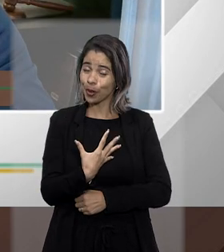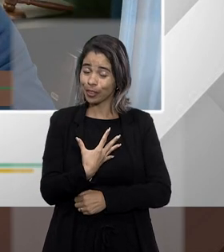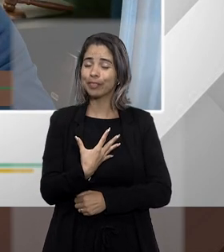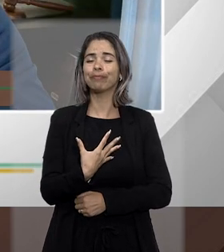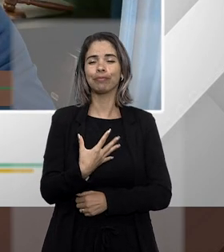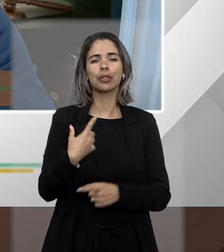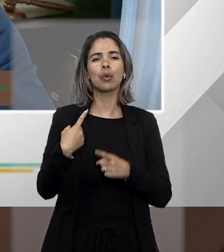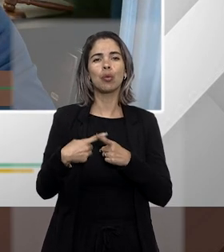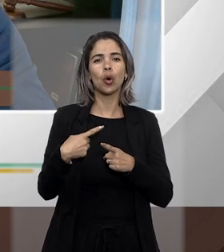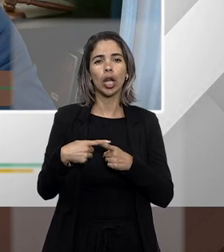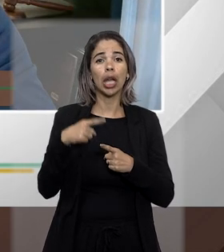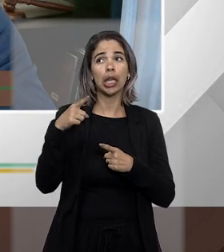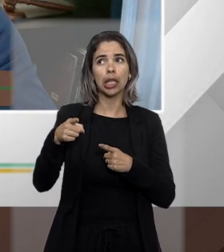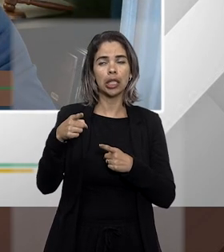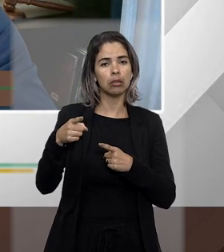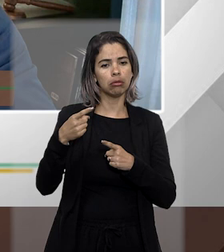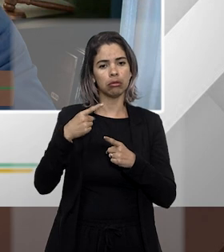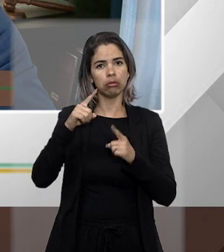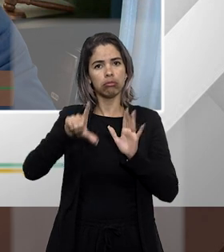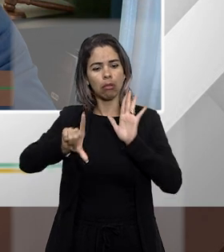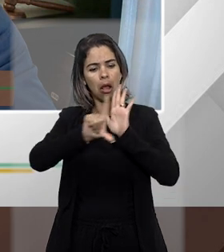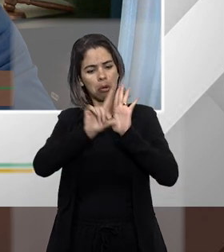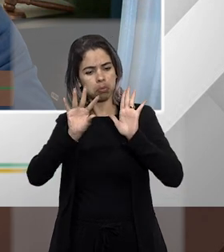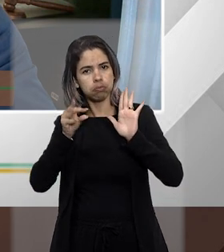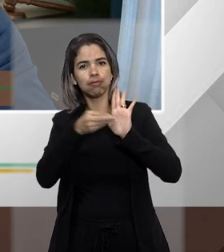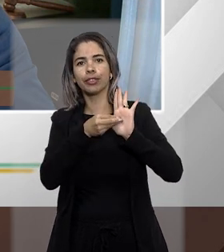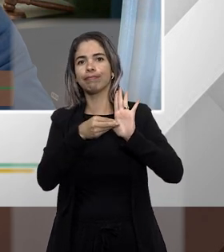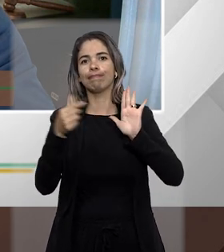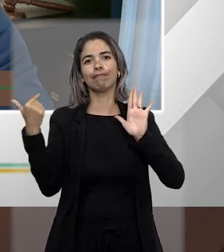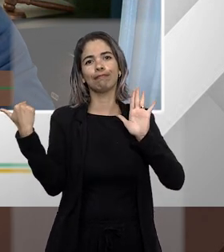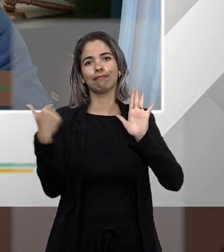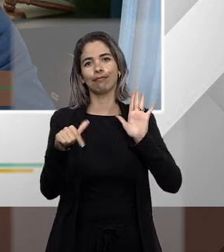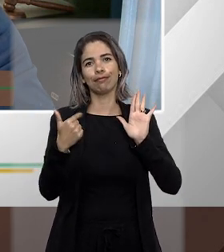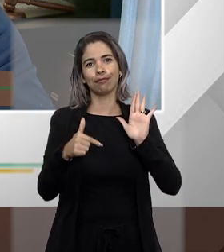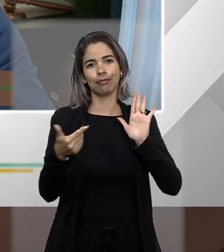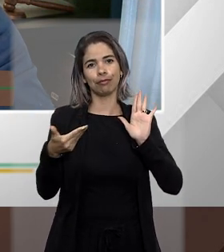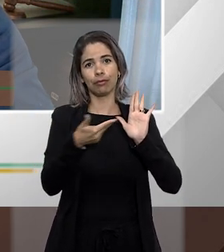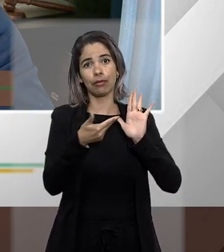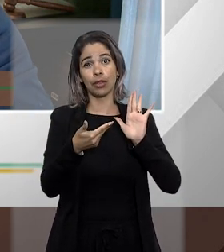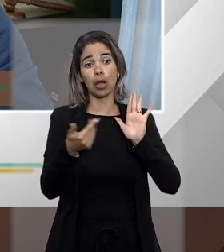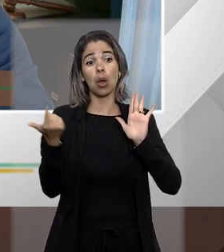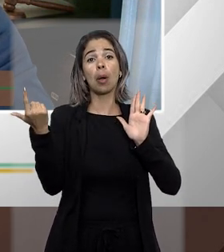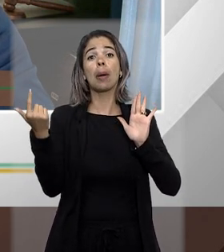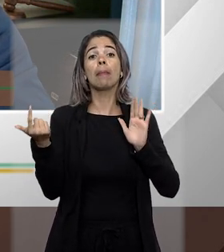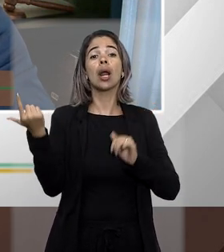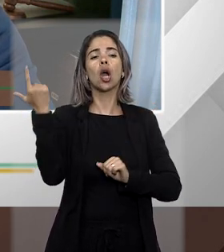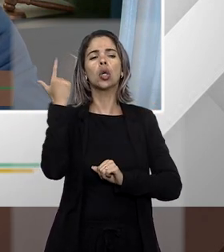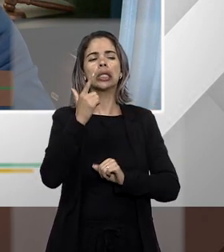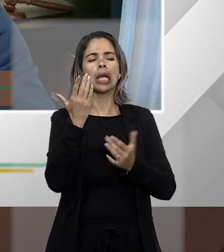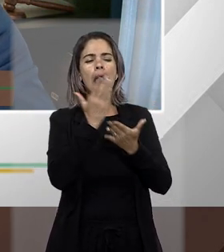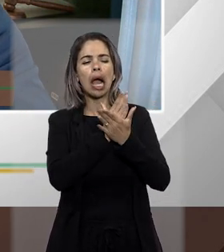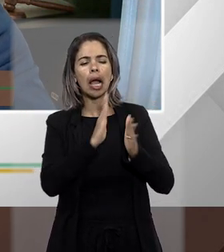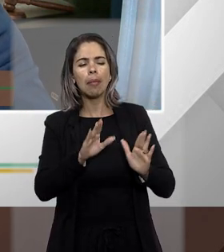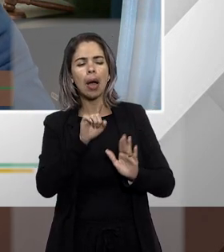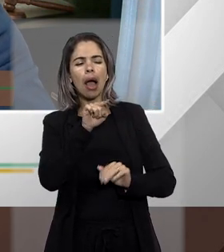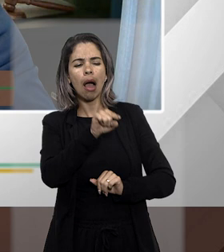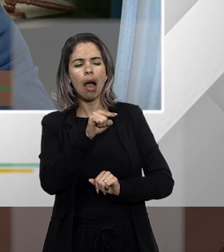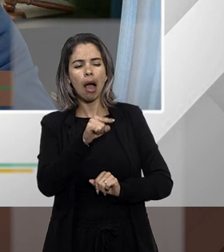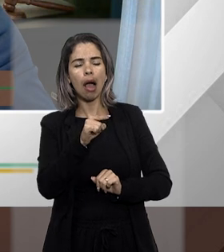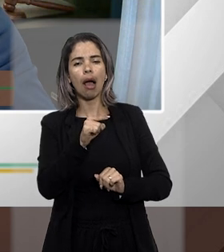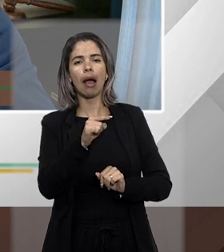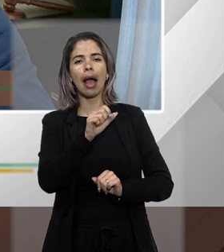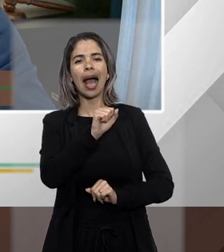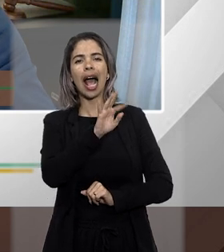não está na lei falando que para se combater um ato de um juiz tem que se comprovar que o conteúdo